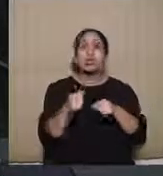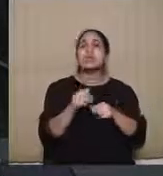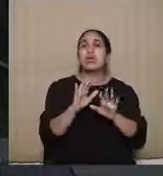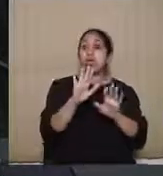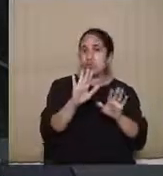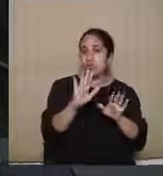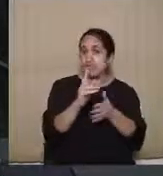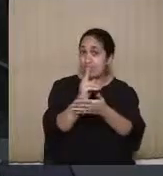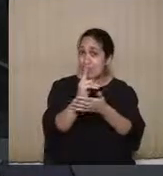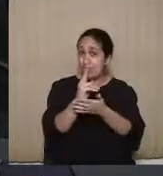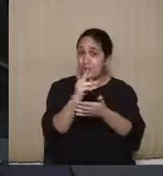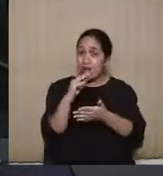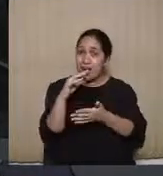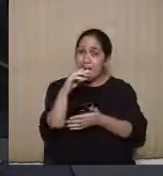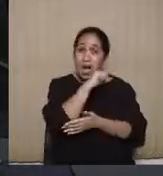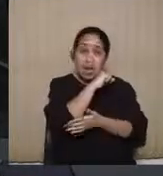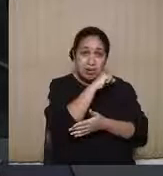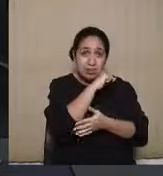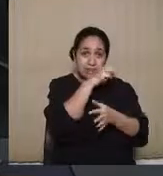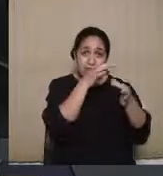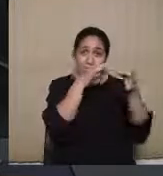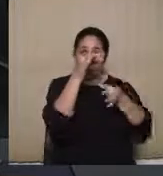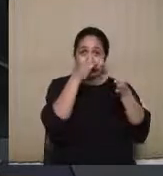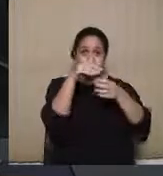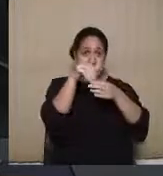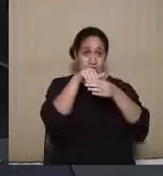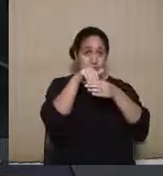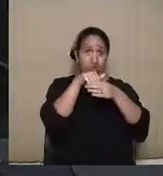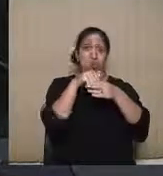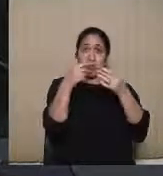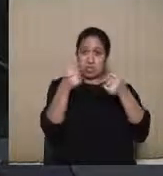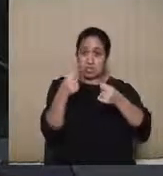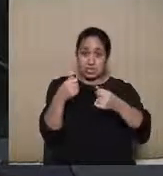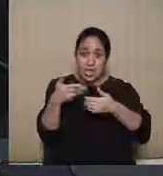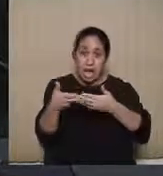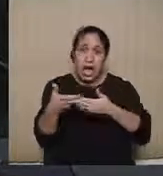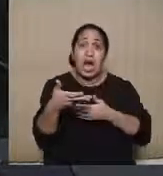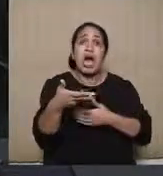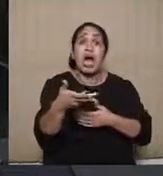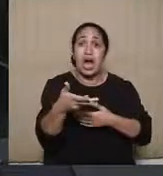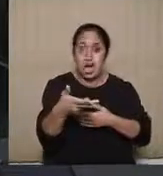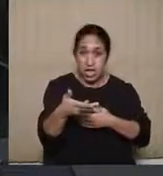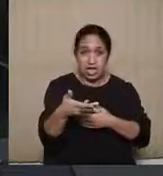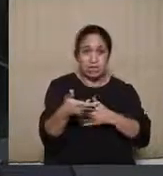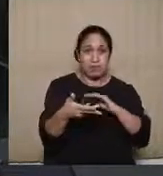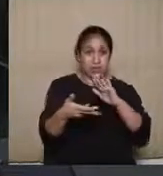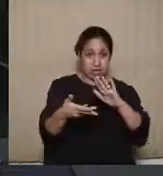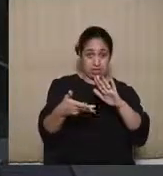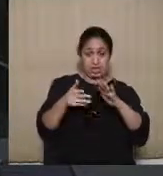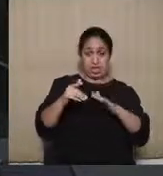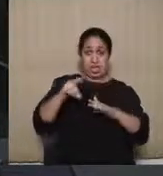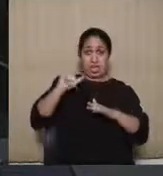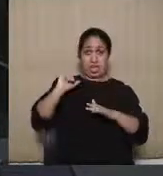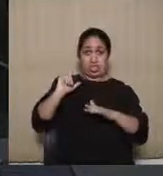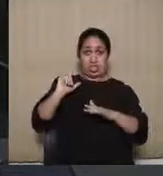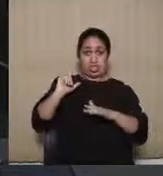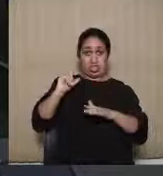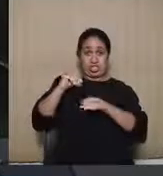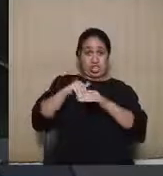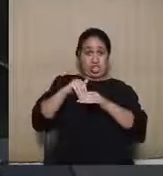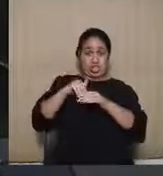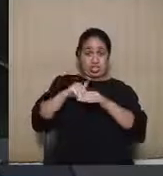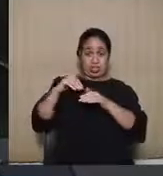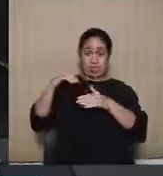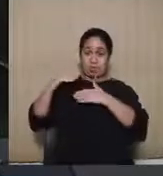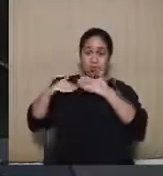apesar da rapidez que a justiça eleitoral precisa ter, seria trazer um pouco antes da eleição o processo de